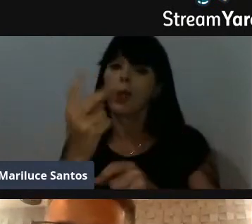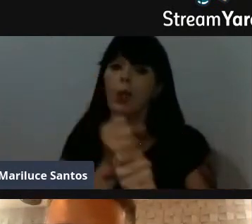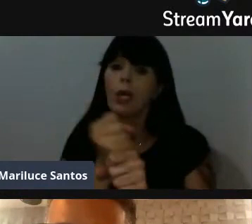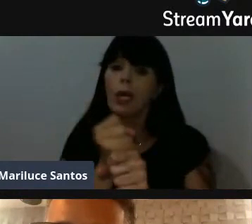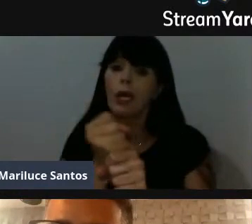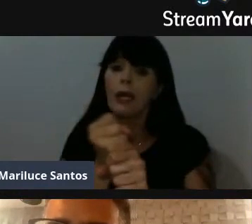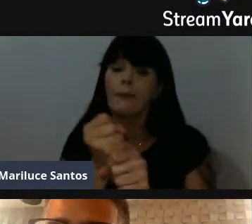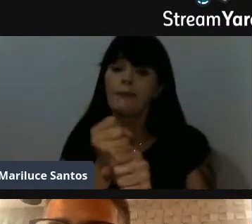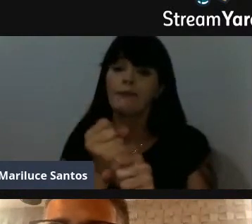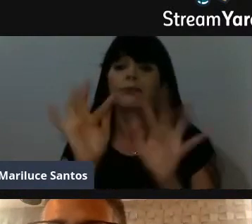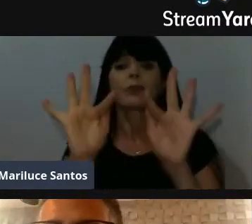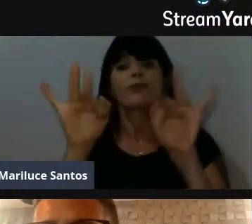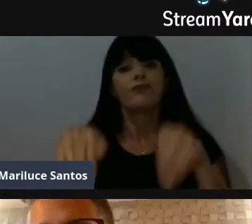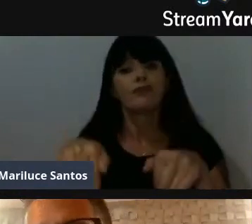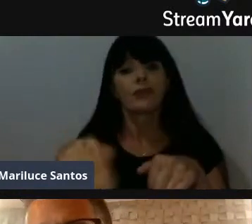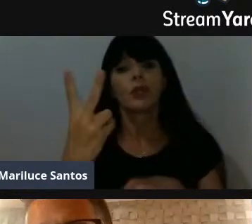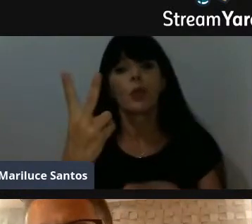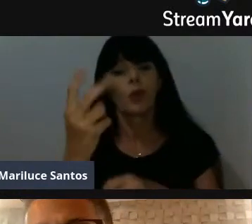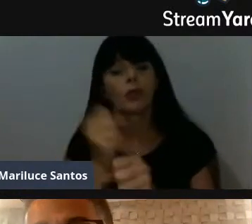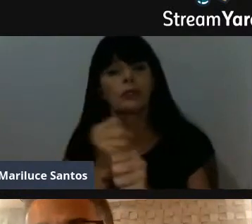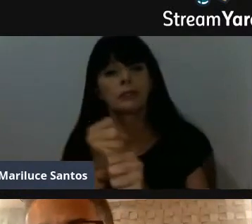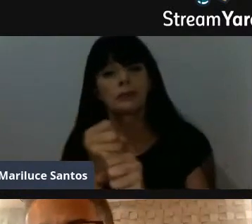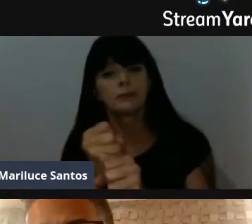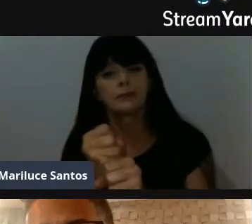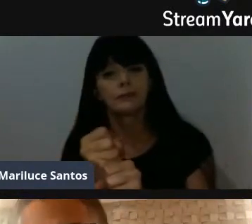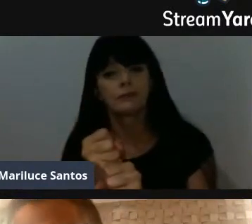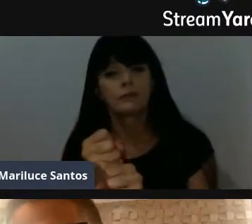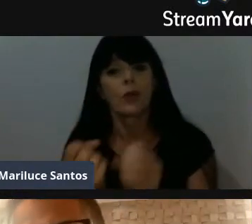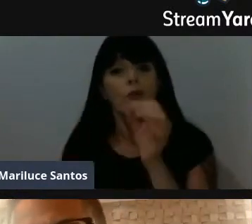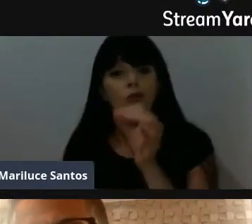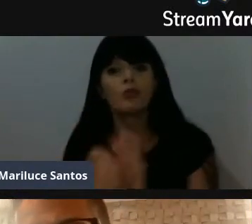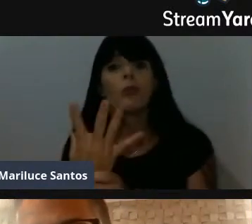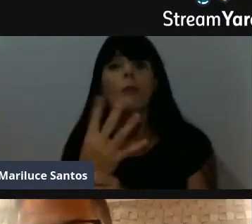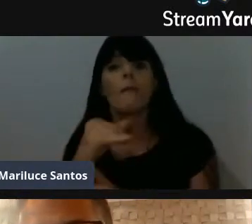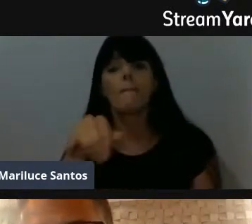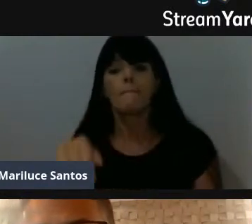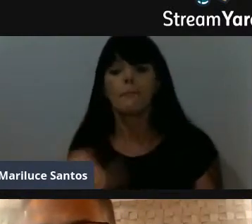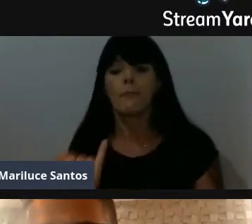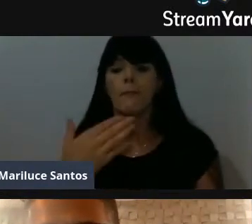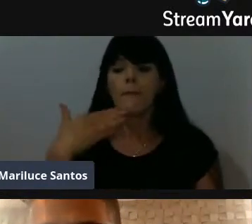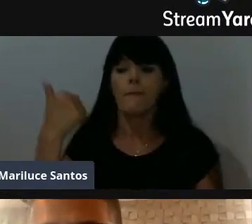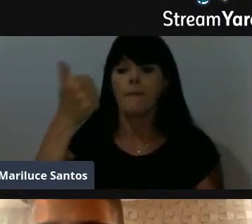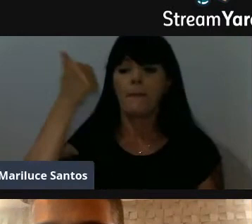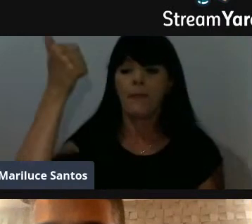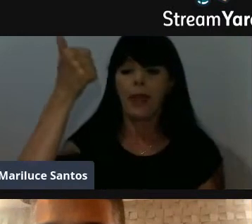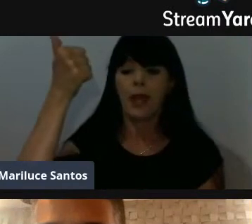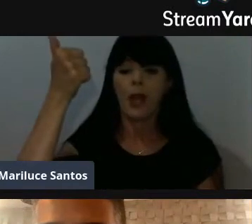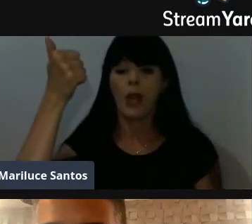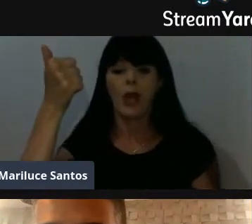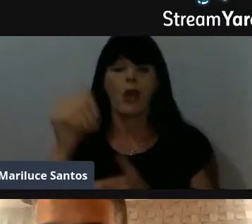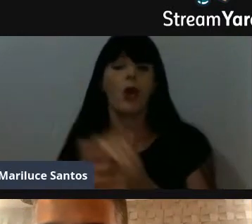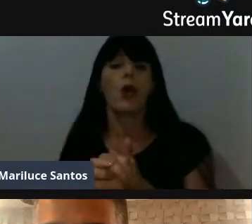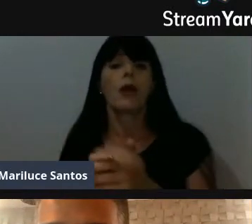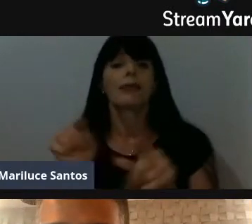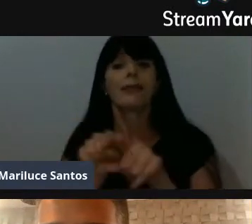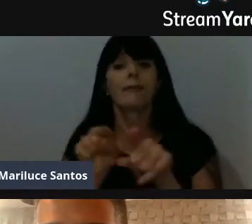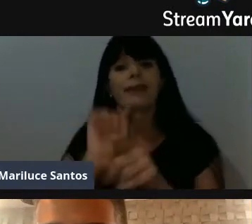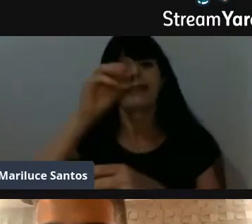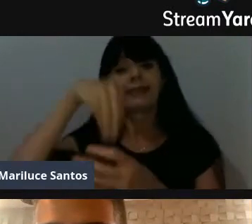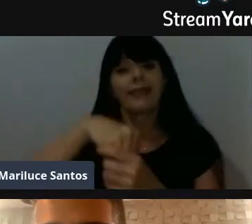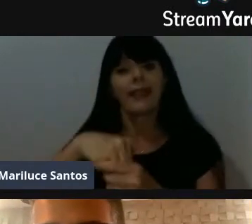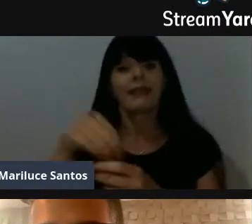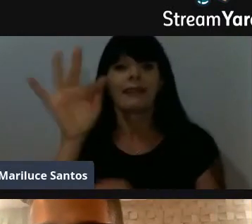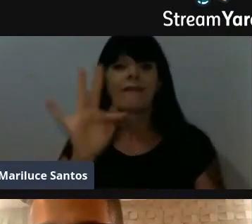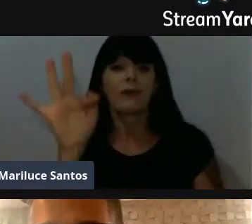esse período de dois anos, surgiu a oportunidade melhor ainda, que era de trabalhar dentro da faculdade, dentro do NIPOC,